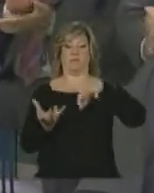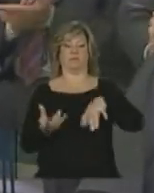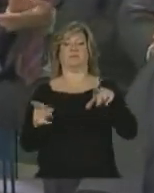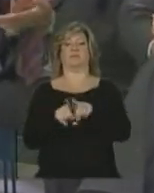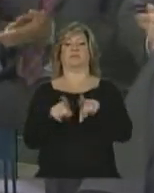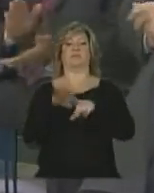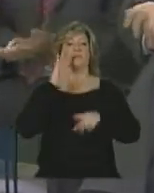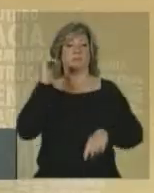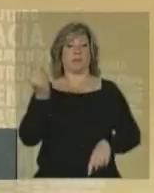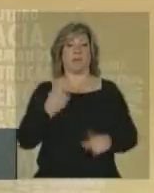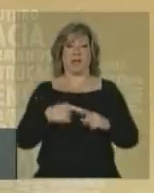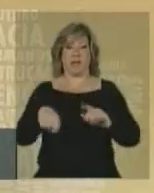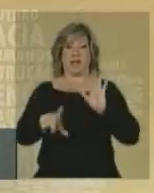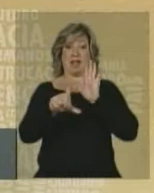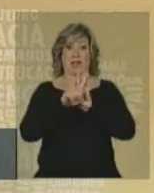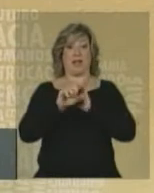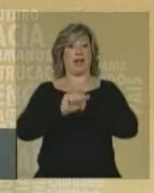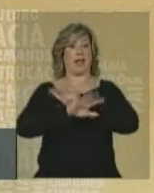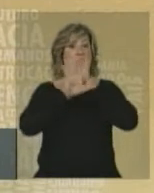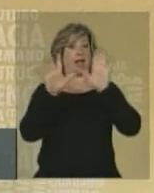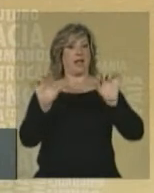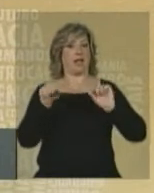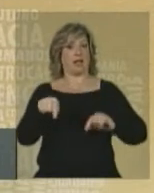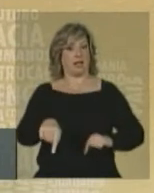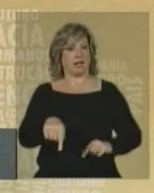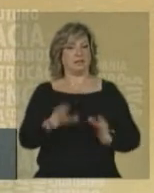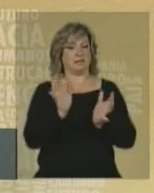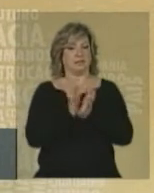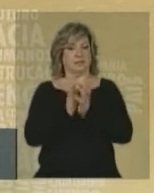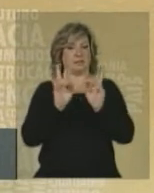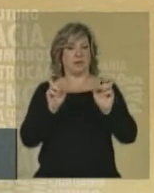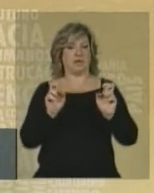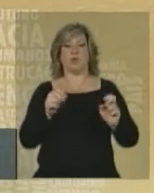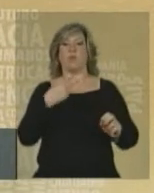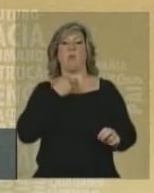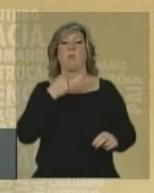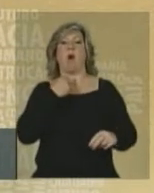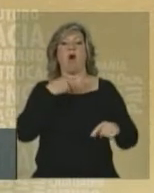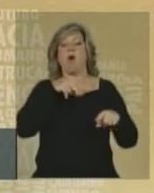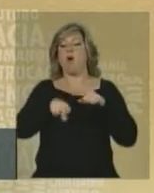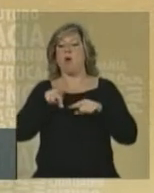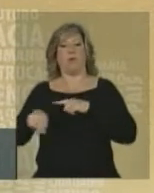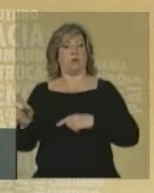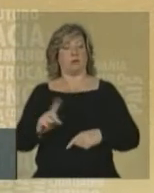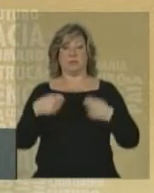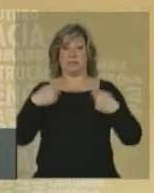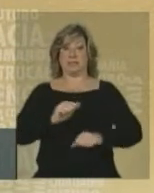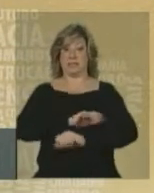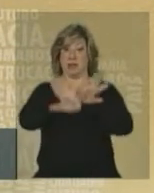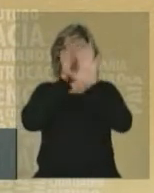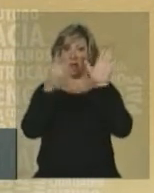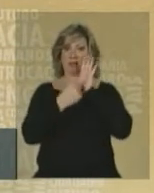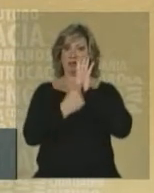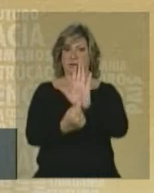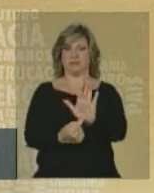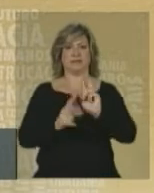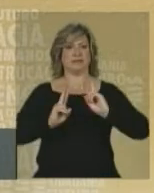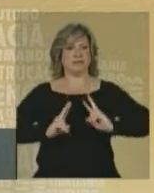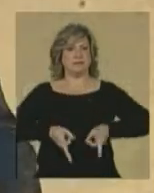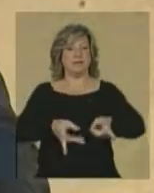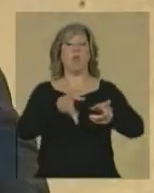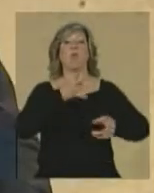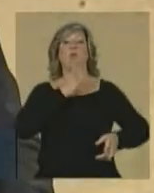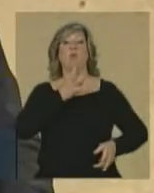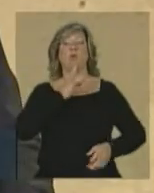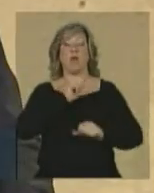E, portanto, a lei foi clara. Nesta matéria não há restrições. Há sempre luz do sol. Há sempre conhecimento.